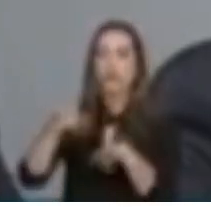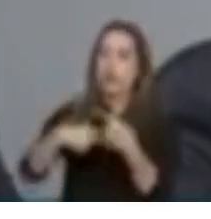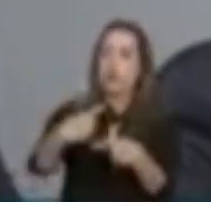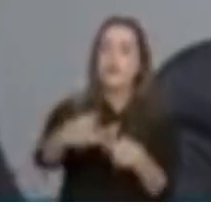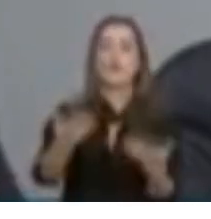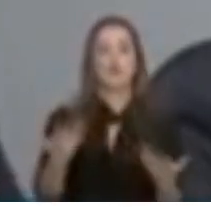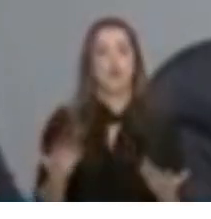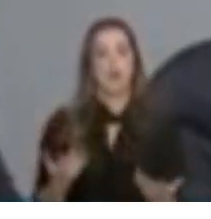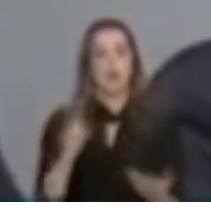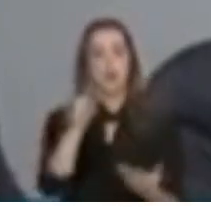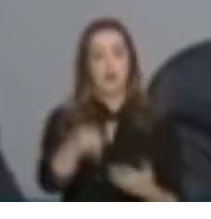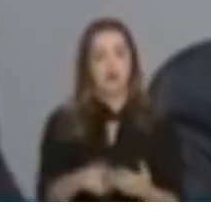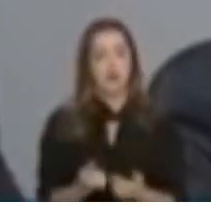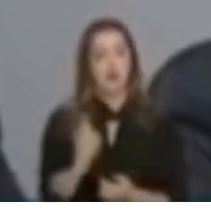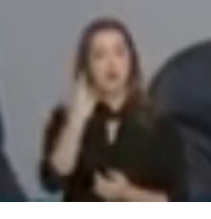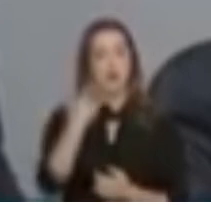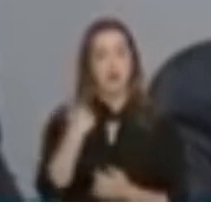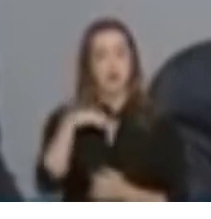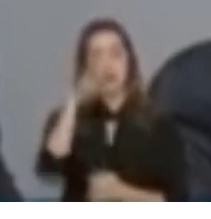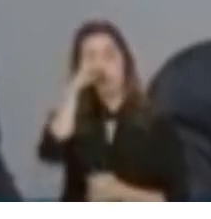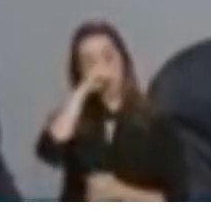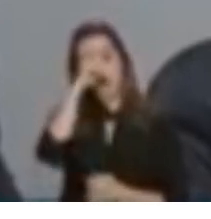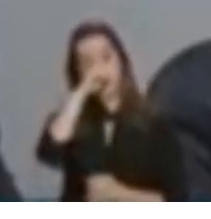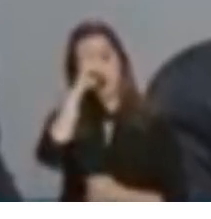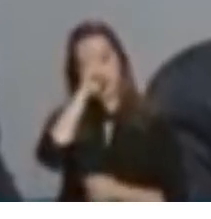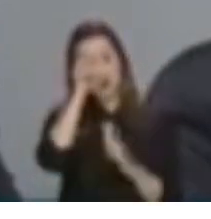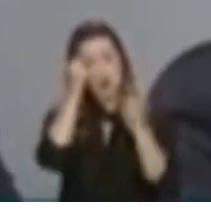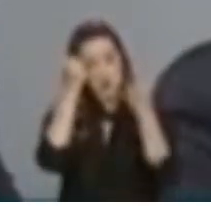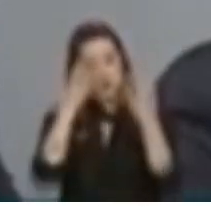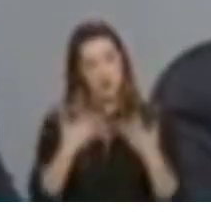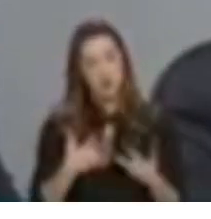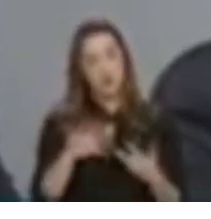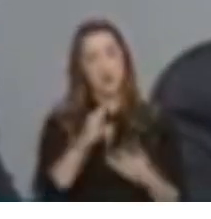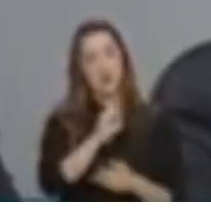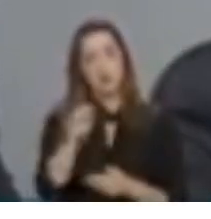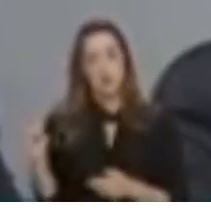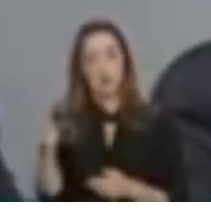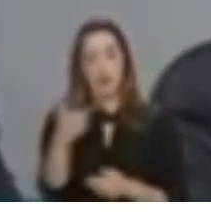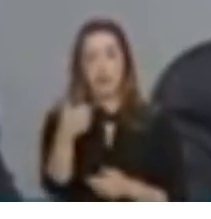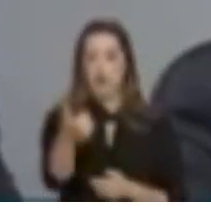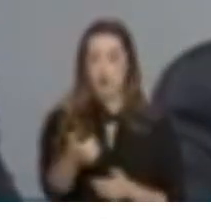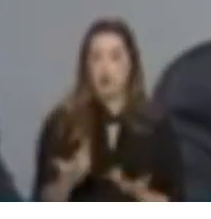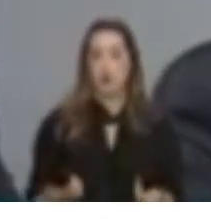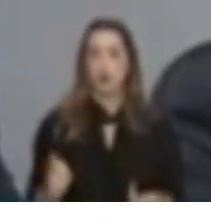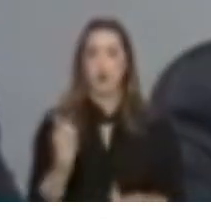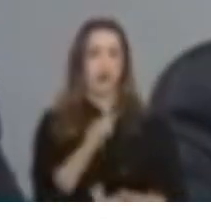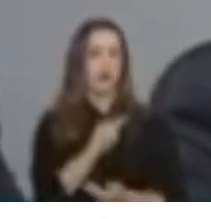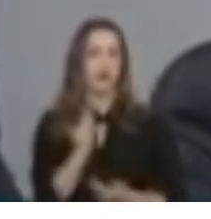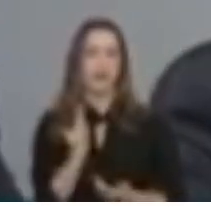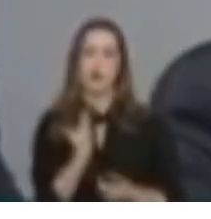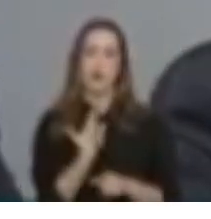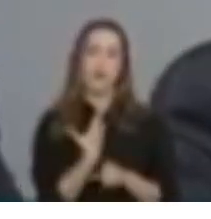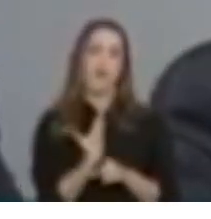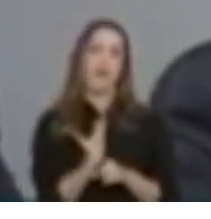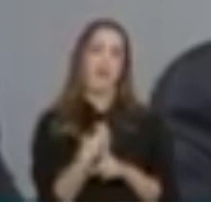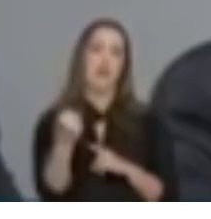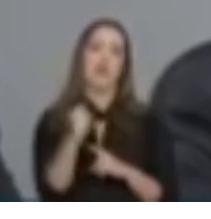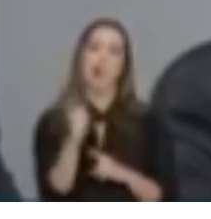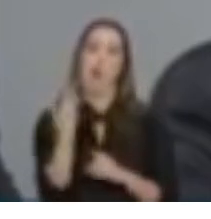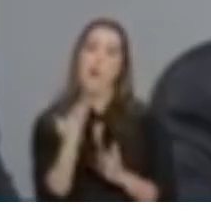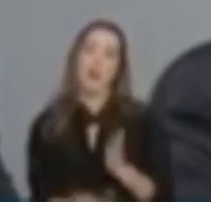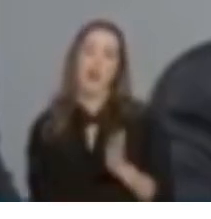E isso vai ser uma das maiores histórias a serem contadas no século XXI. Nós não vamos sair com vencedor ou